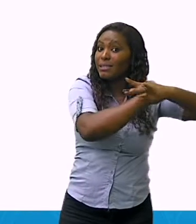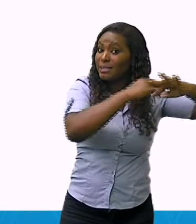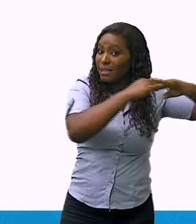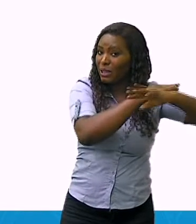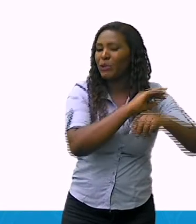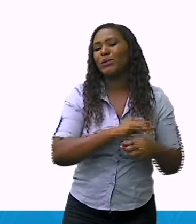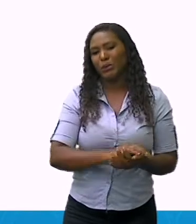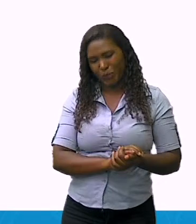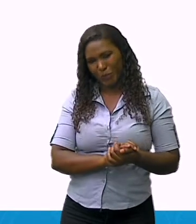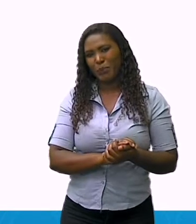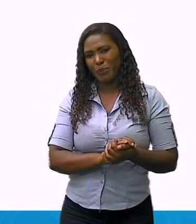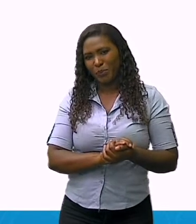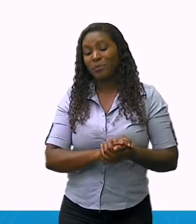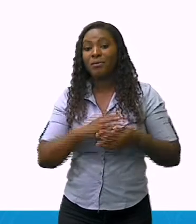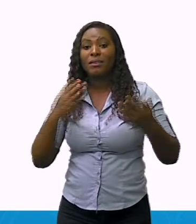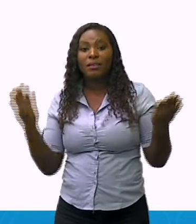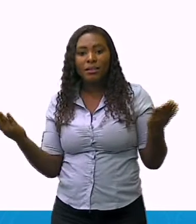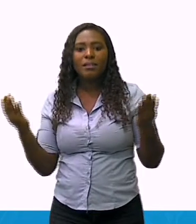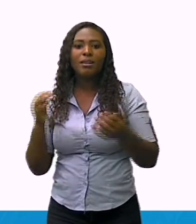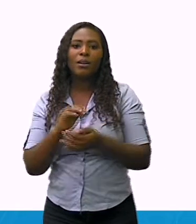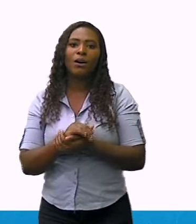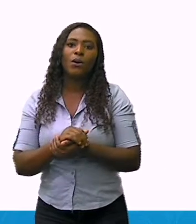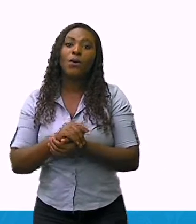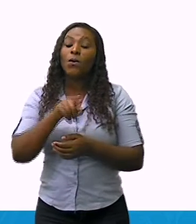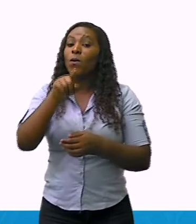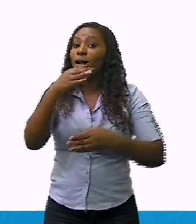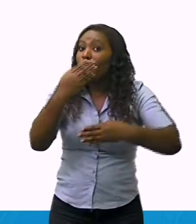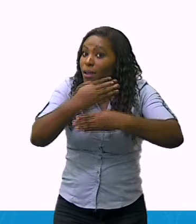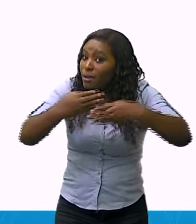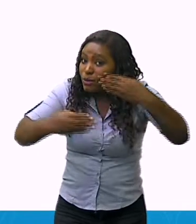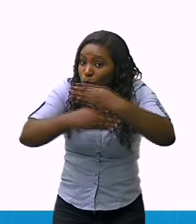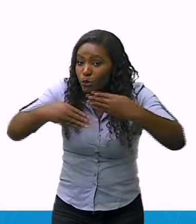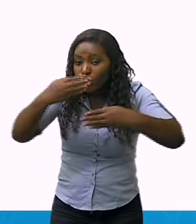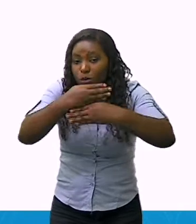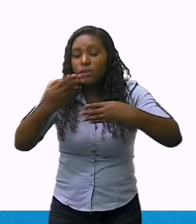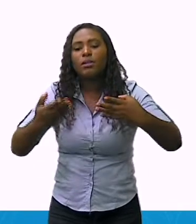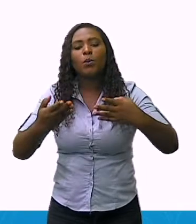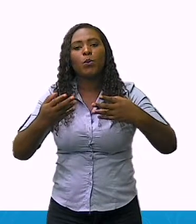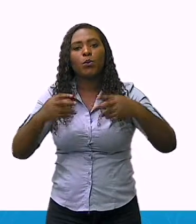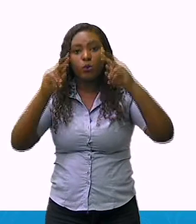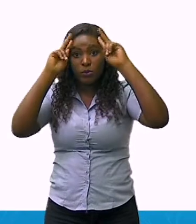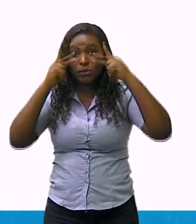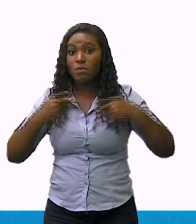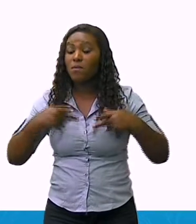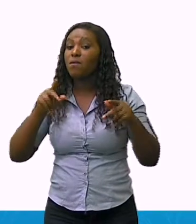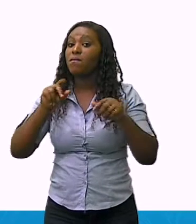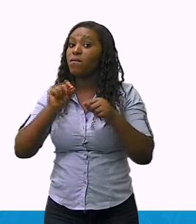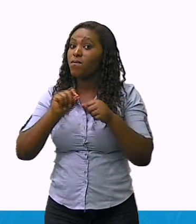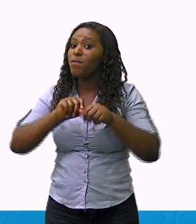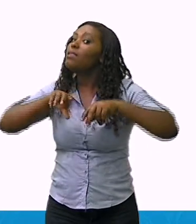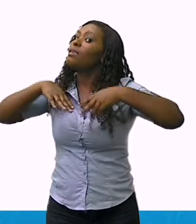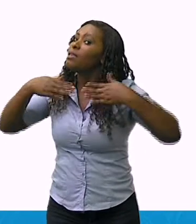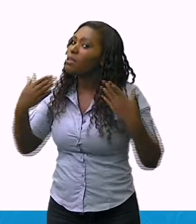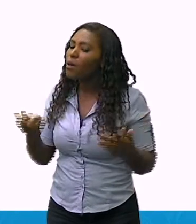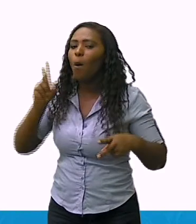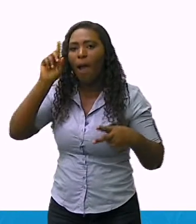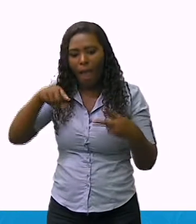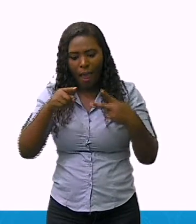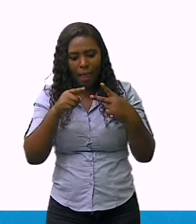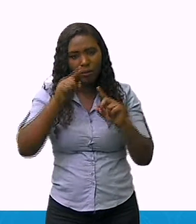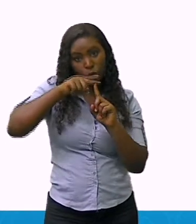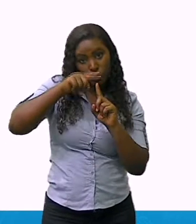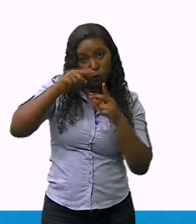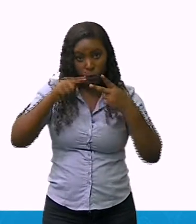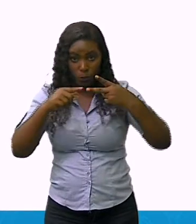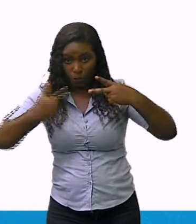Esta construção humana corresponde a um elemento cultural de grande relevância,